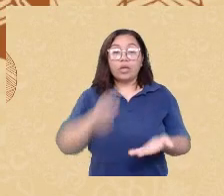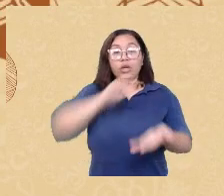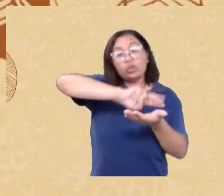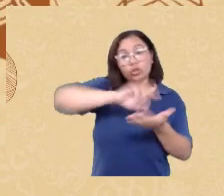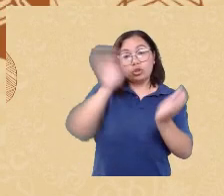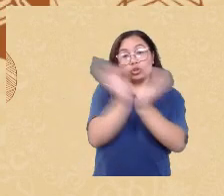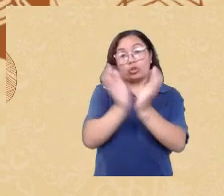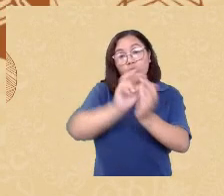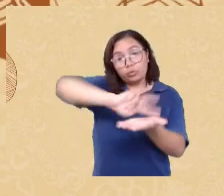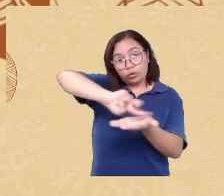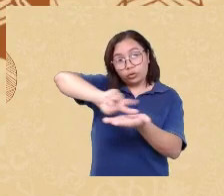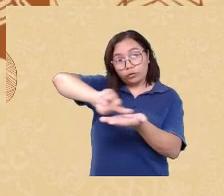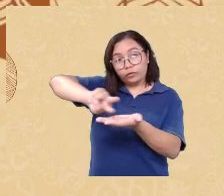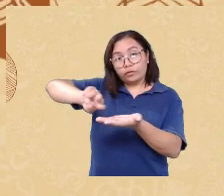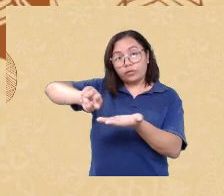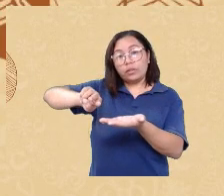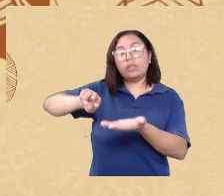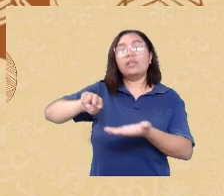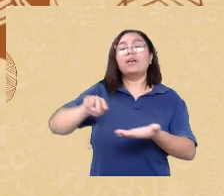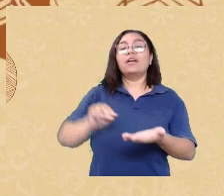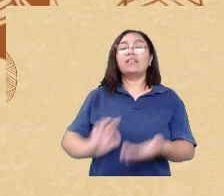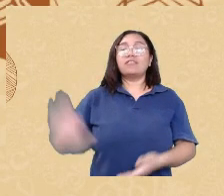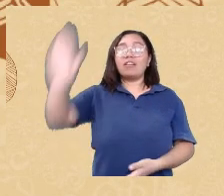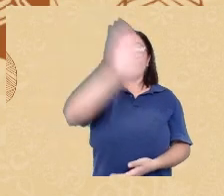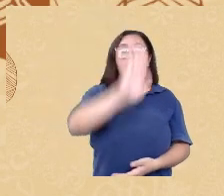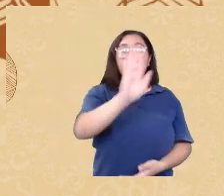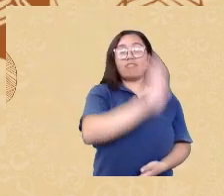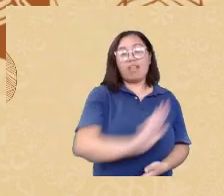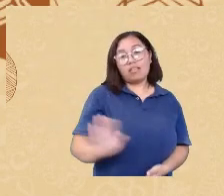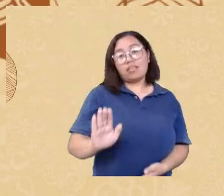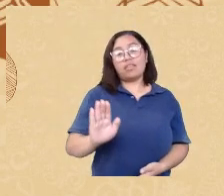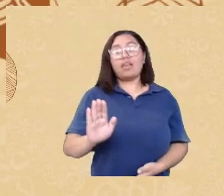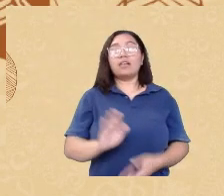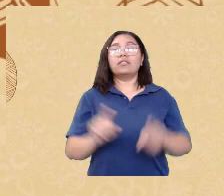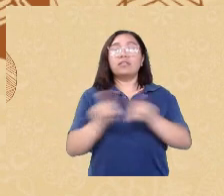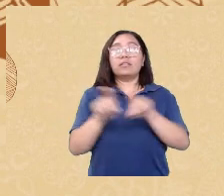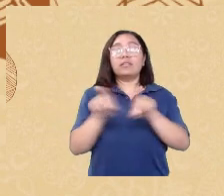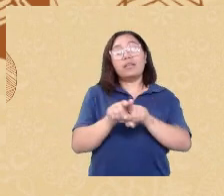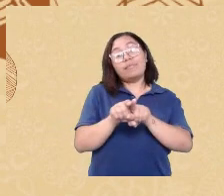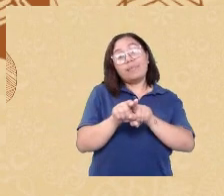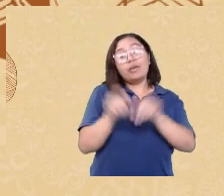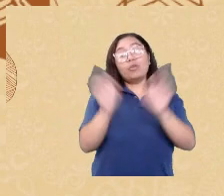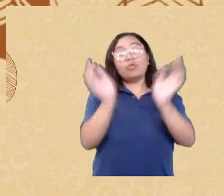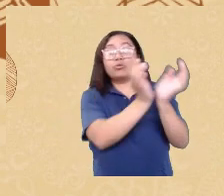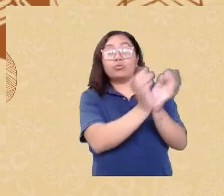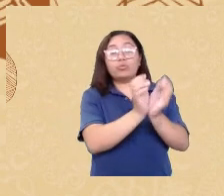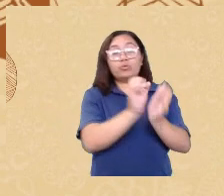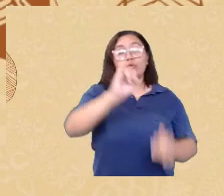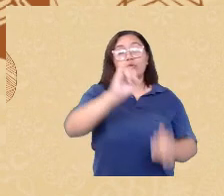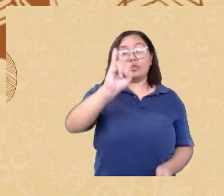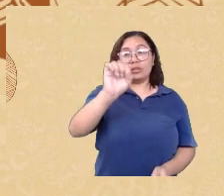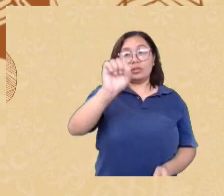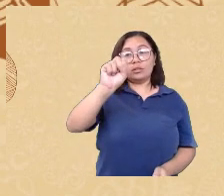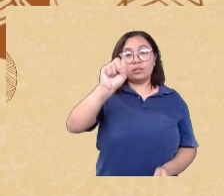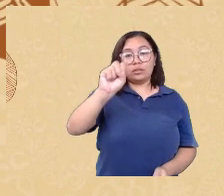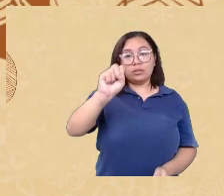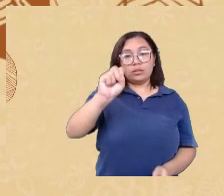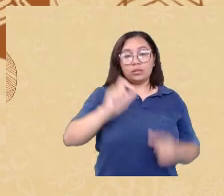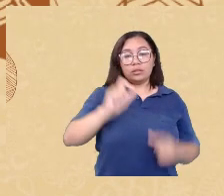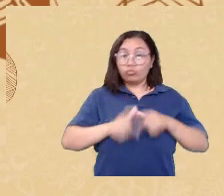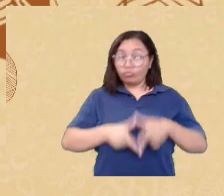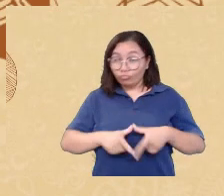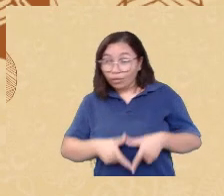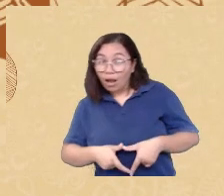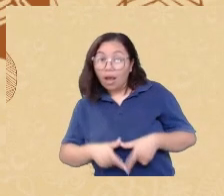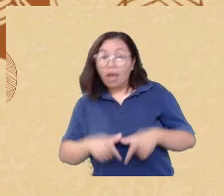de nacionalidades então os israelenses e os palestinos sabendo que os palestinos sequer tiveram a sua terra reconhecida ainda ou a